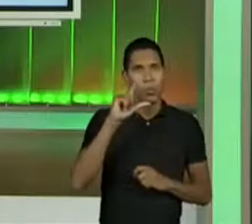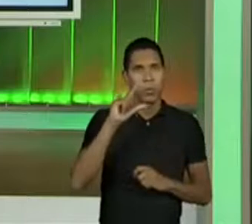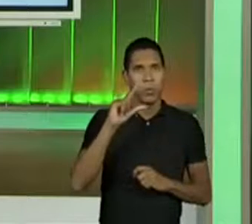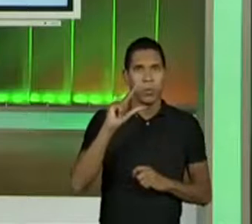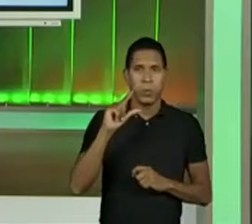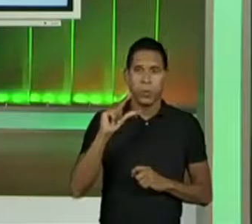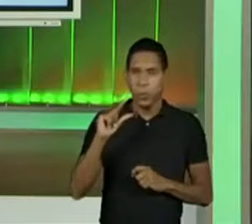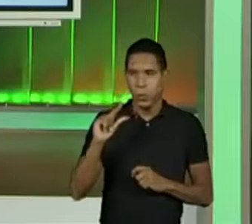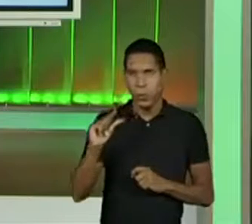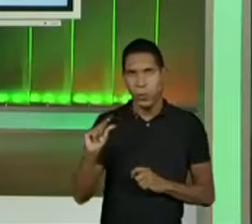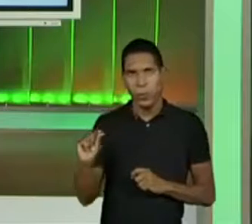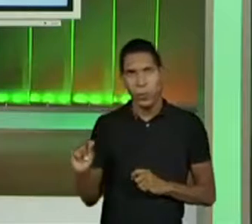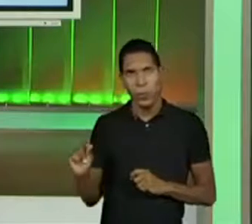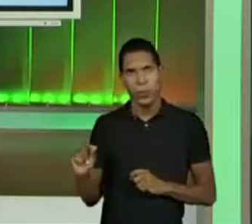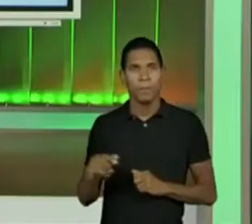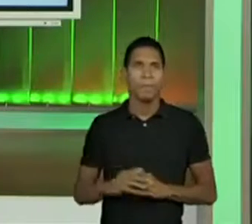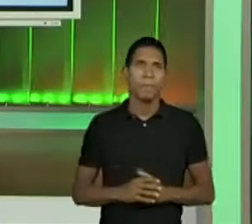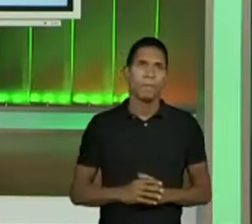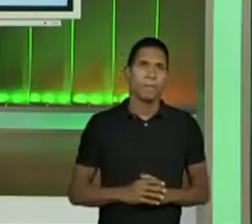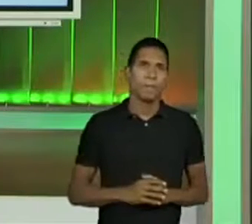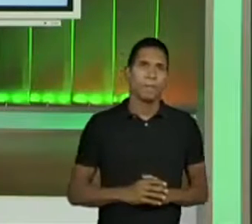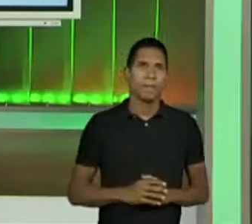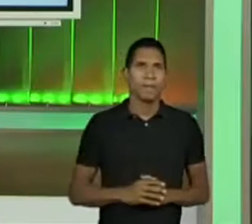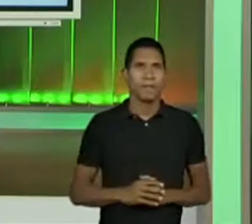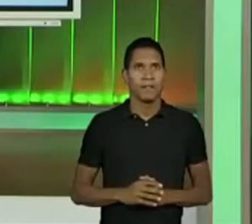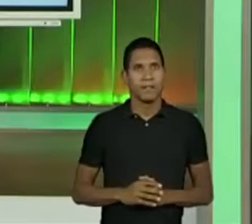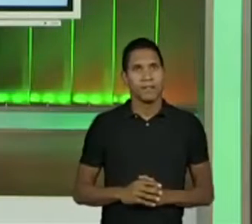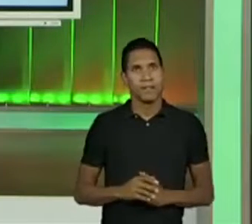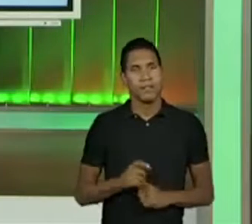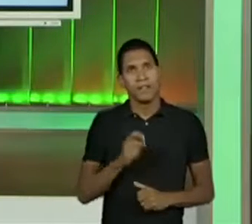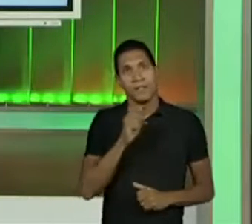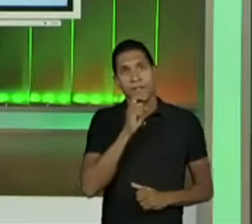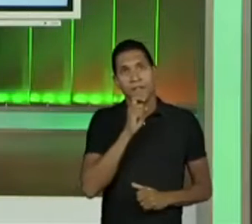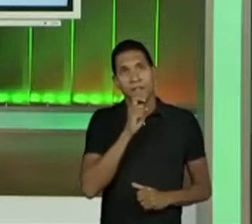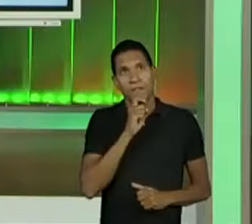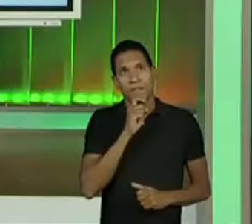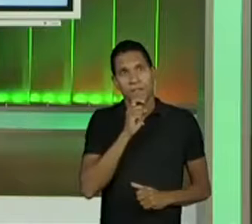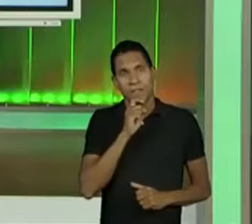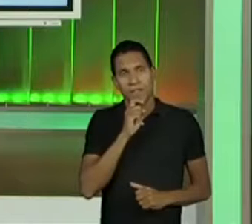colocar aqui que sentimos mais frio.